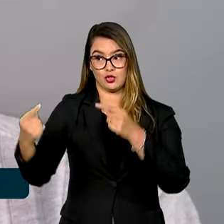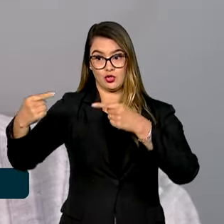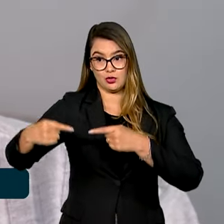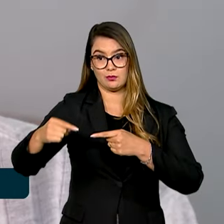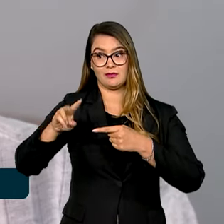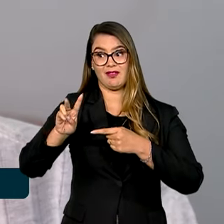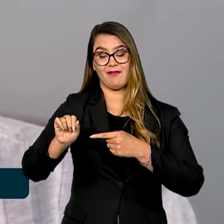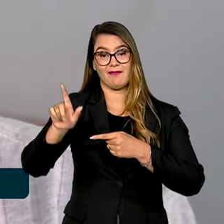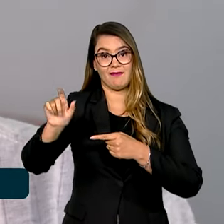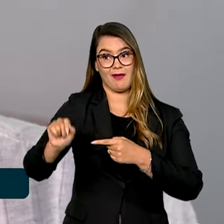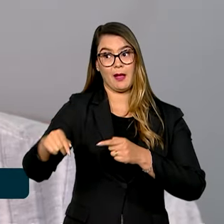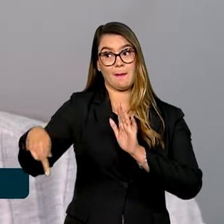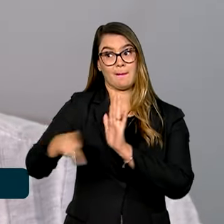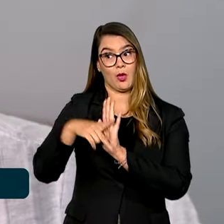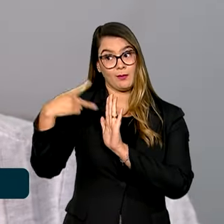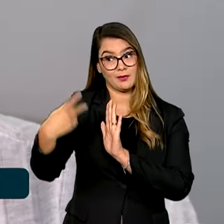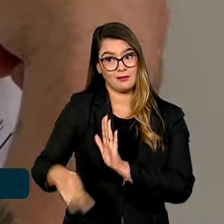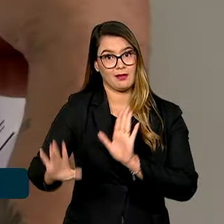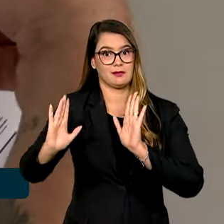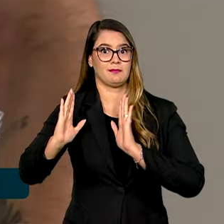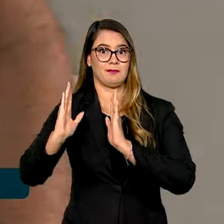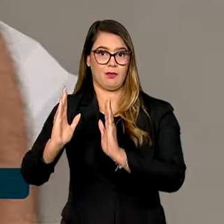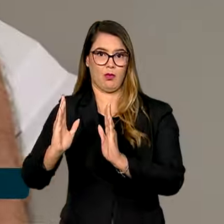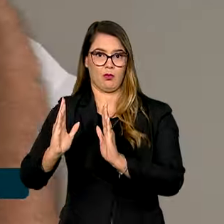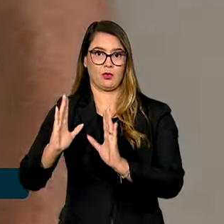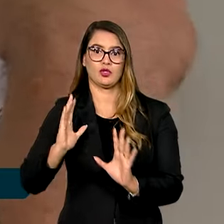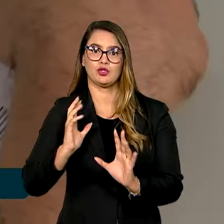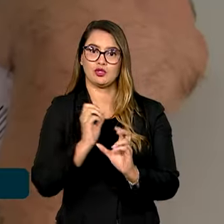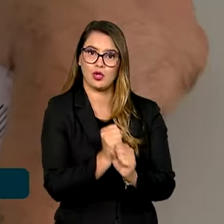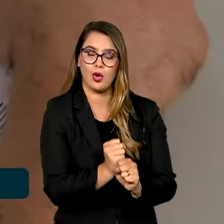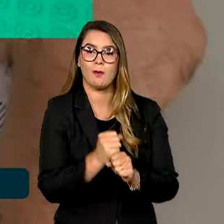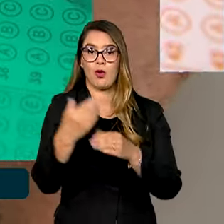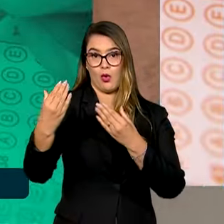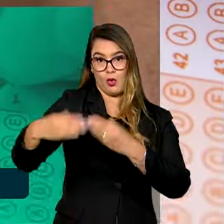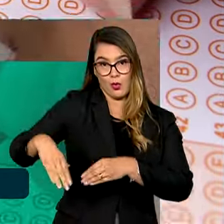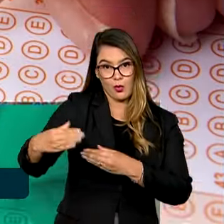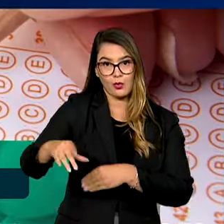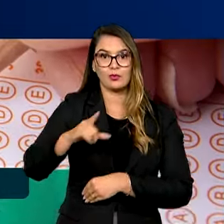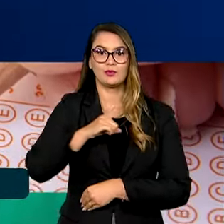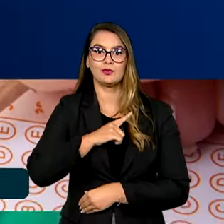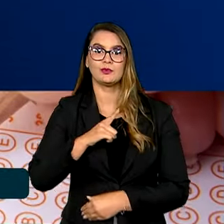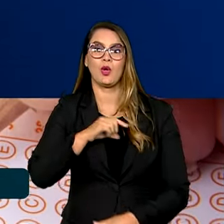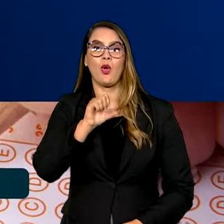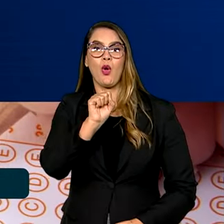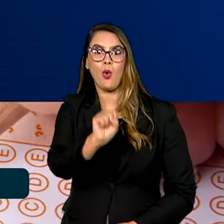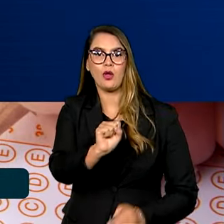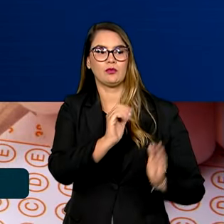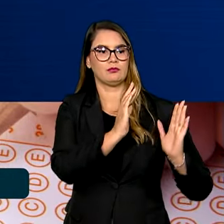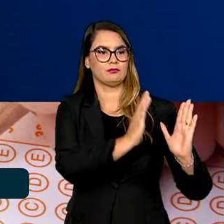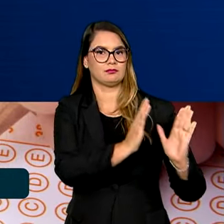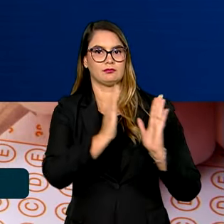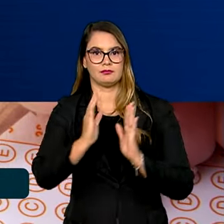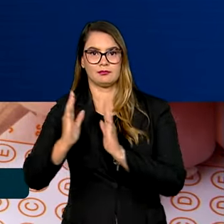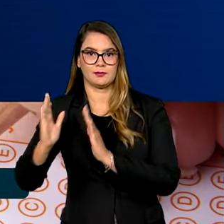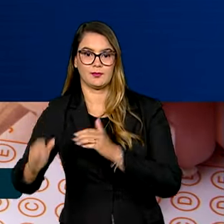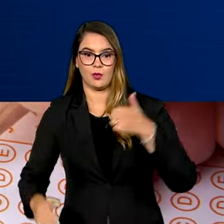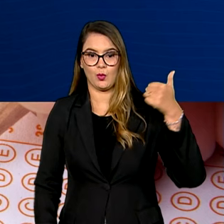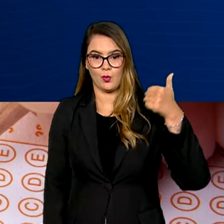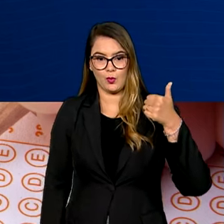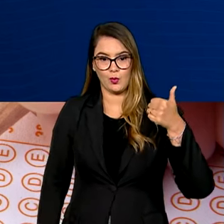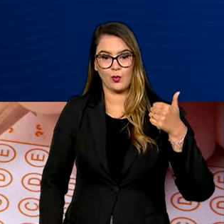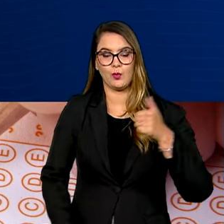vagas disponíveis para este grupo. Ao todo, o concurso unificado tem oito blocos. Bloco 1,